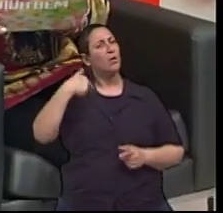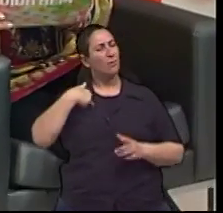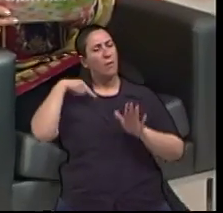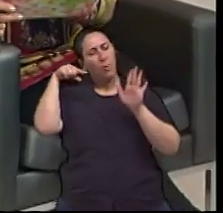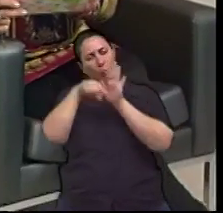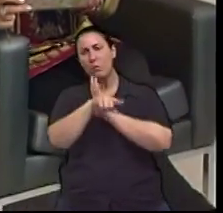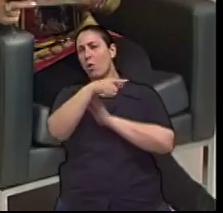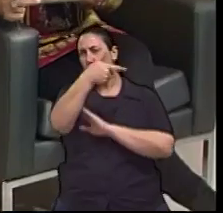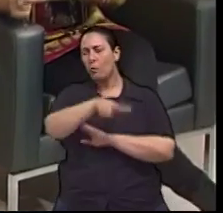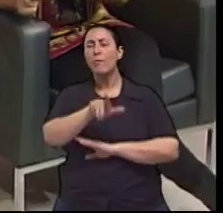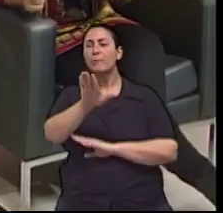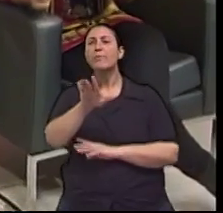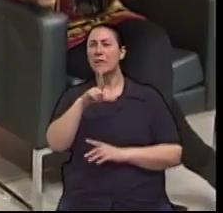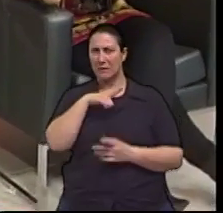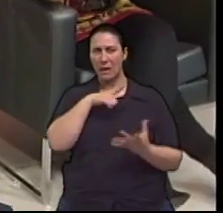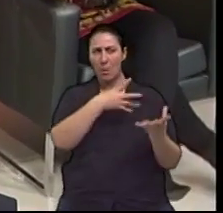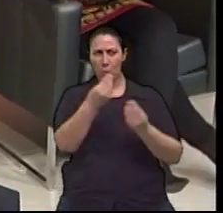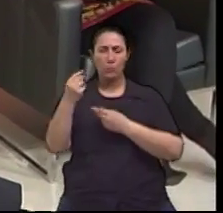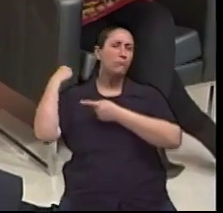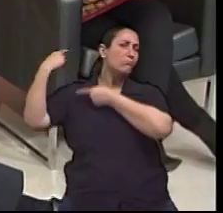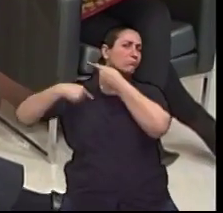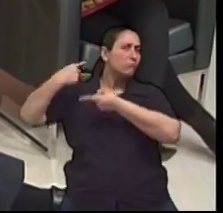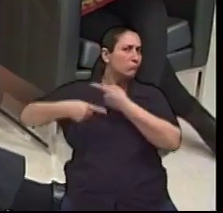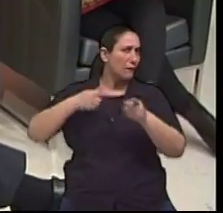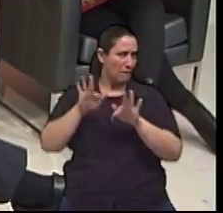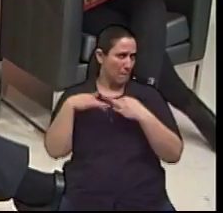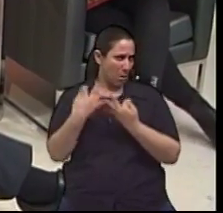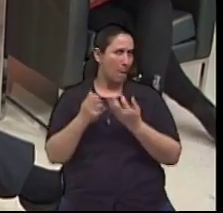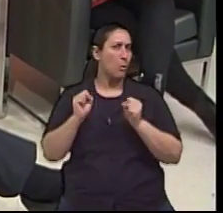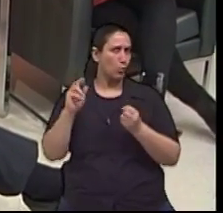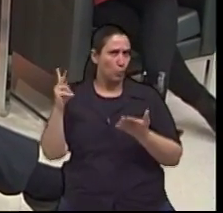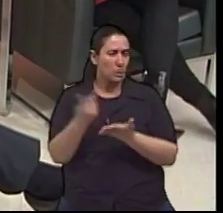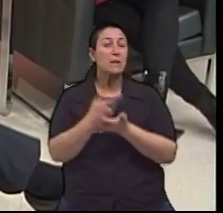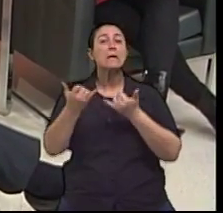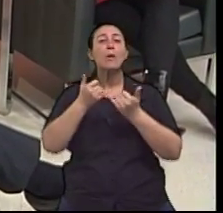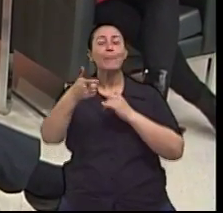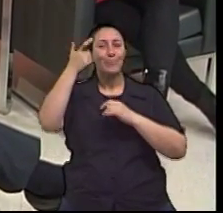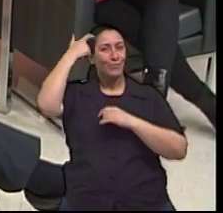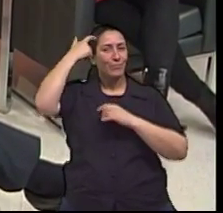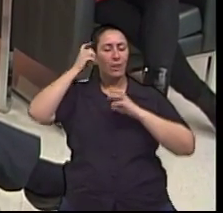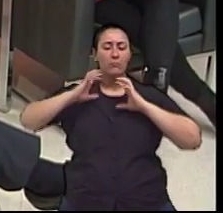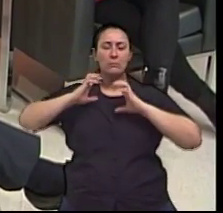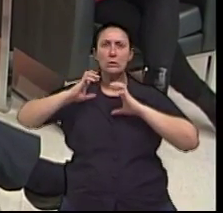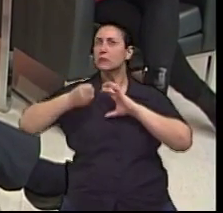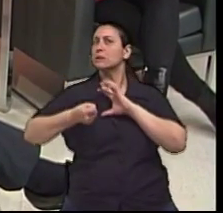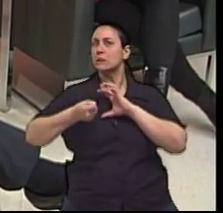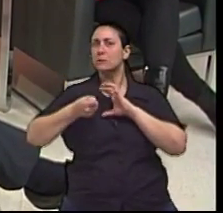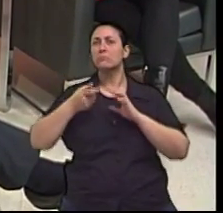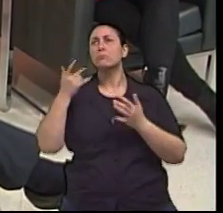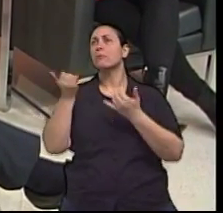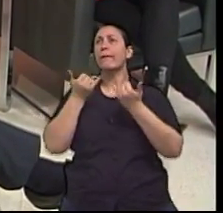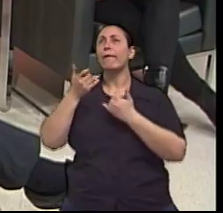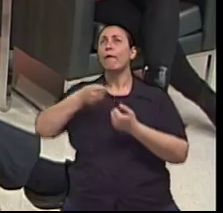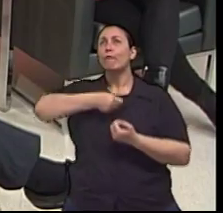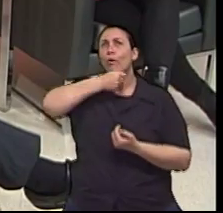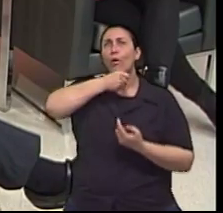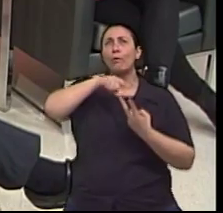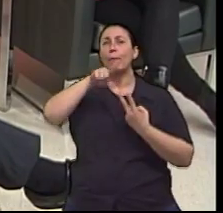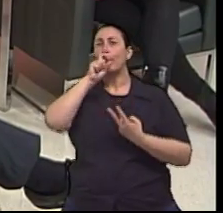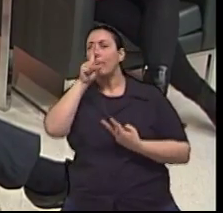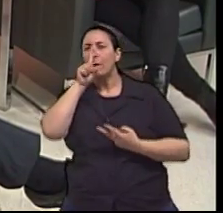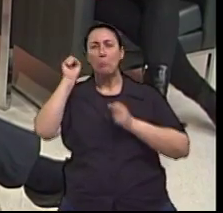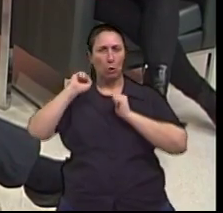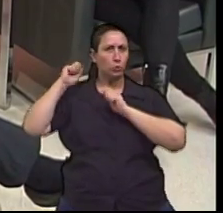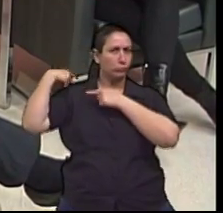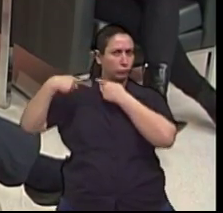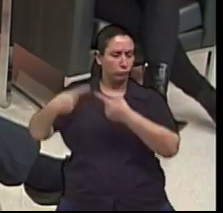uma outra pergunta. Tem a ver com hereditariedade? Pessoas que têm incidência na família, avós, pai, mãe?